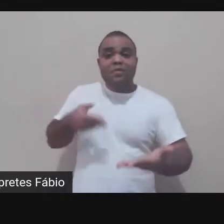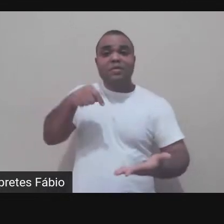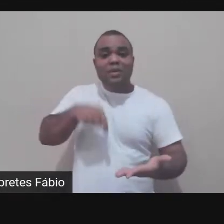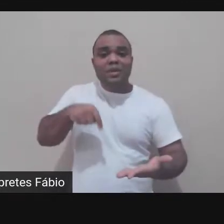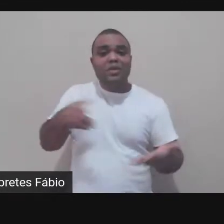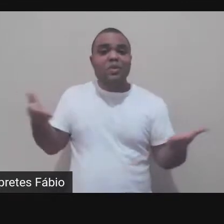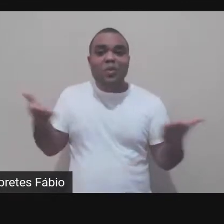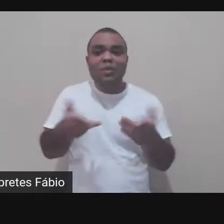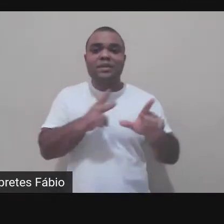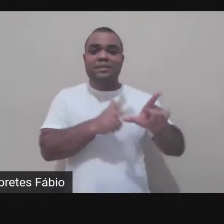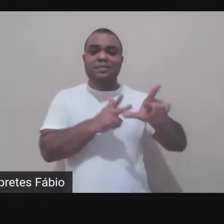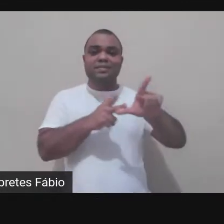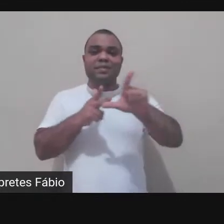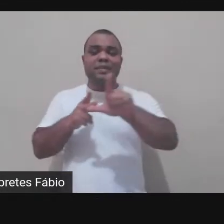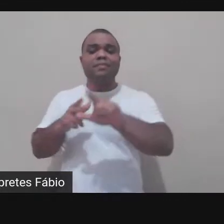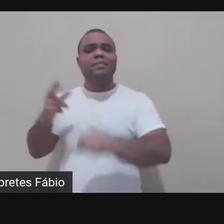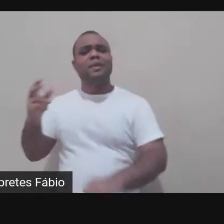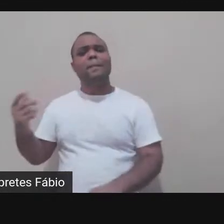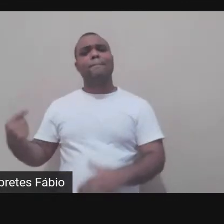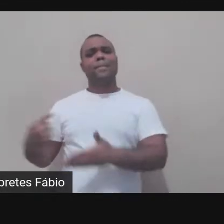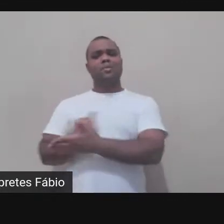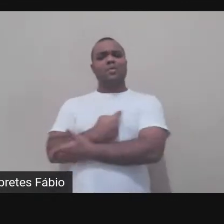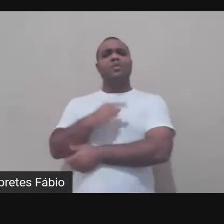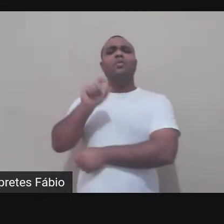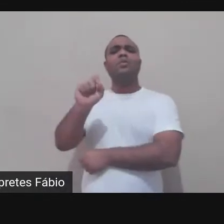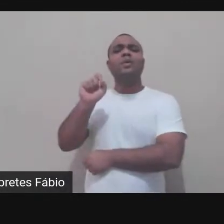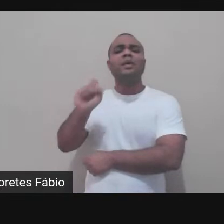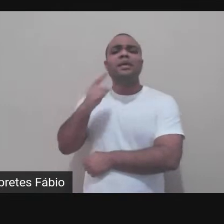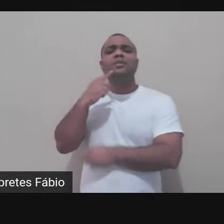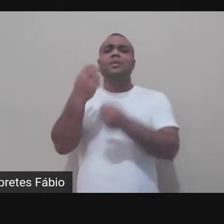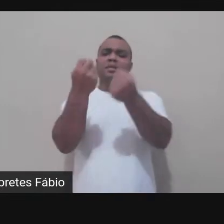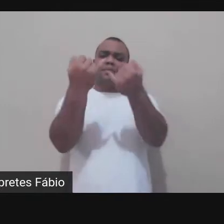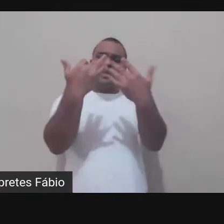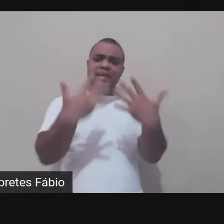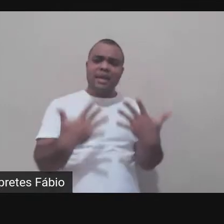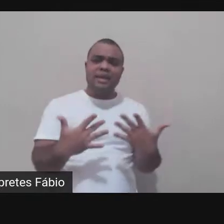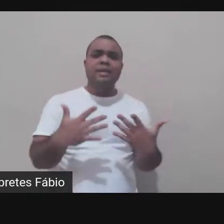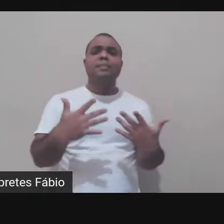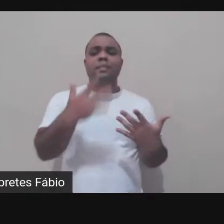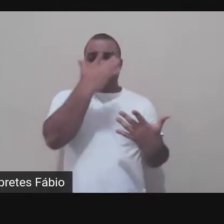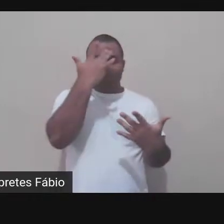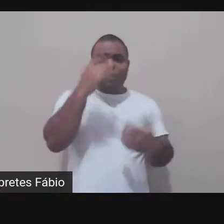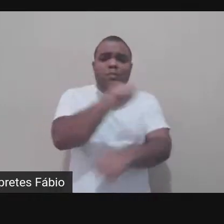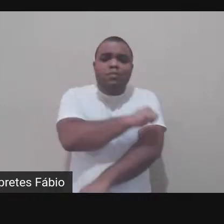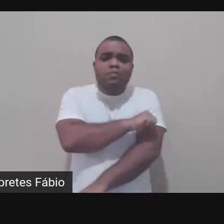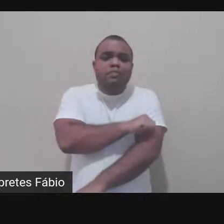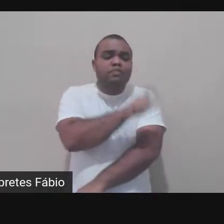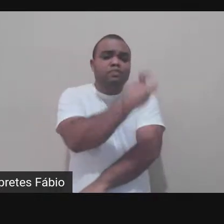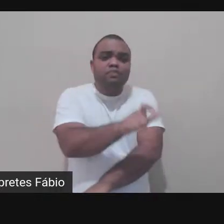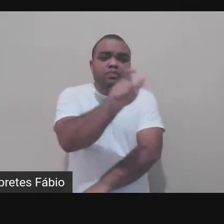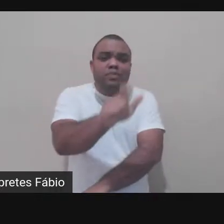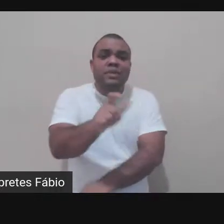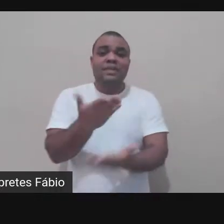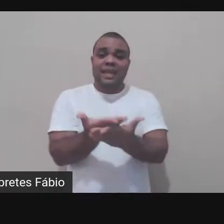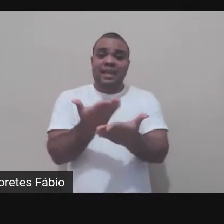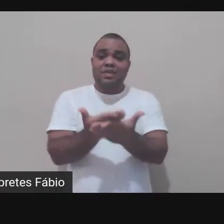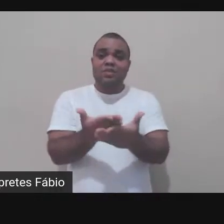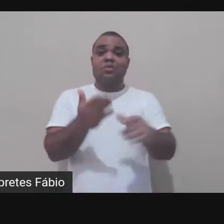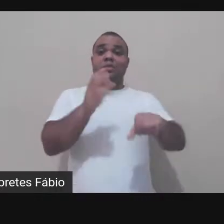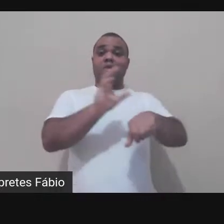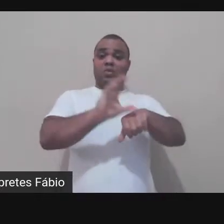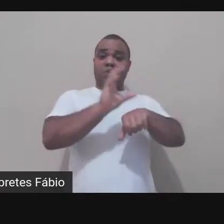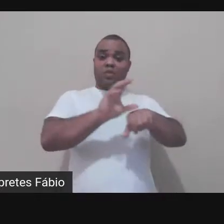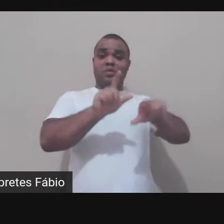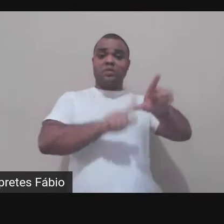caloura ou um calouro do curso de letras e eu acho que a melhor coisa que eu tenho a dizer e mostrar para um calouro ou uma